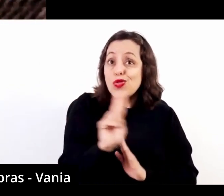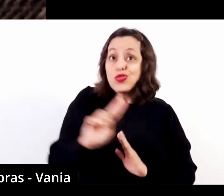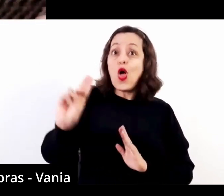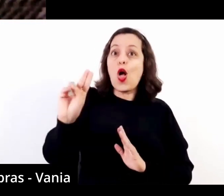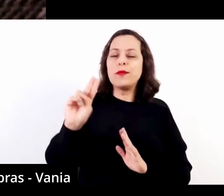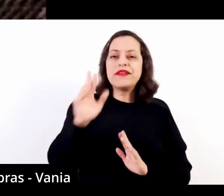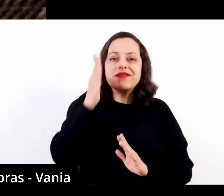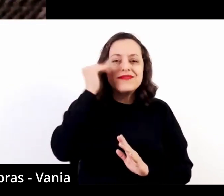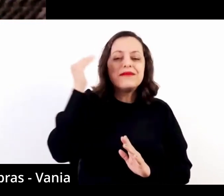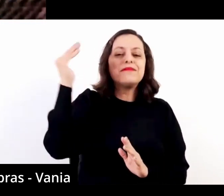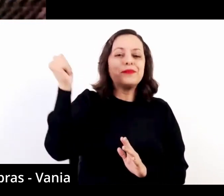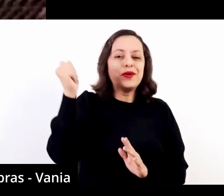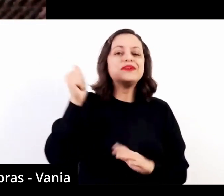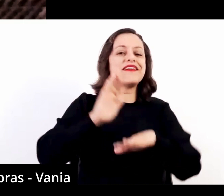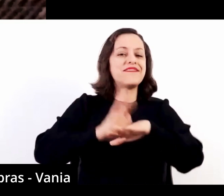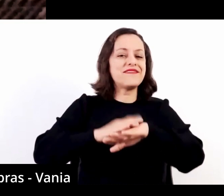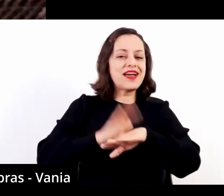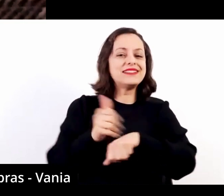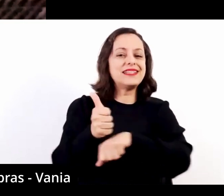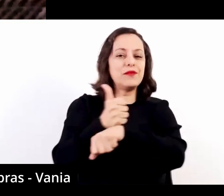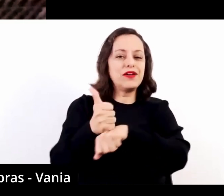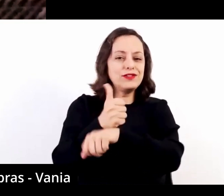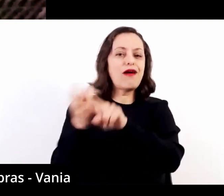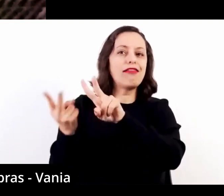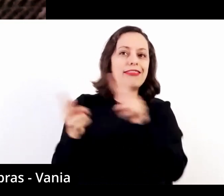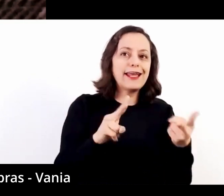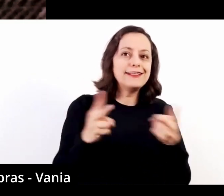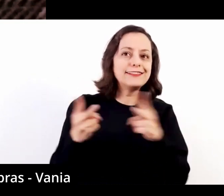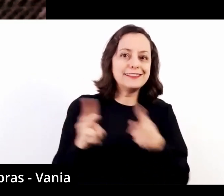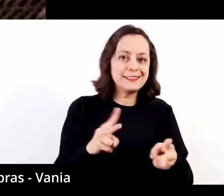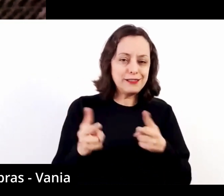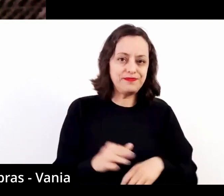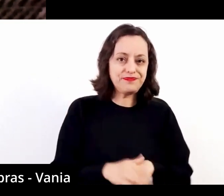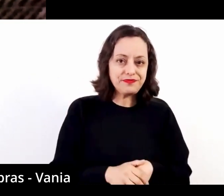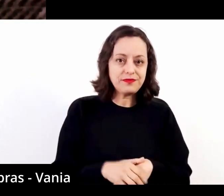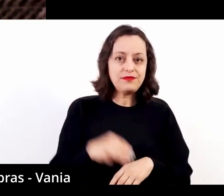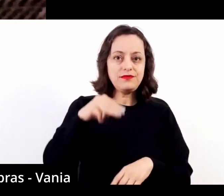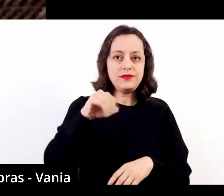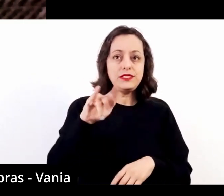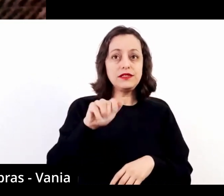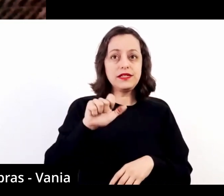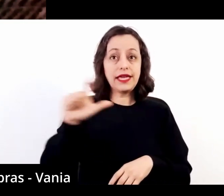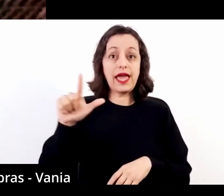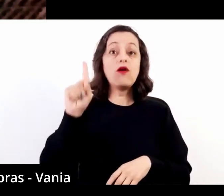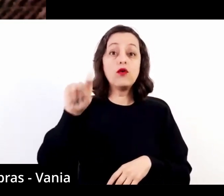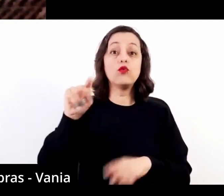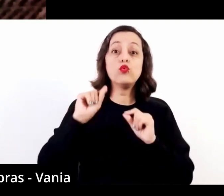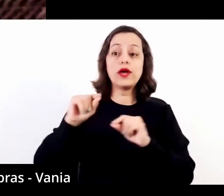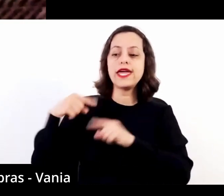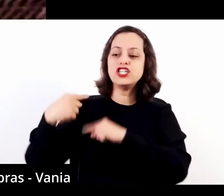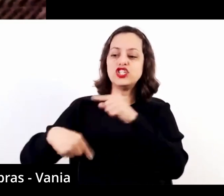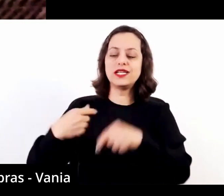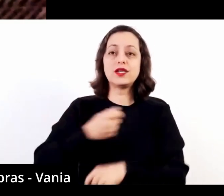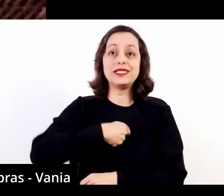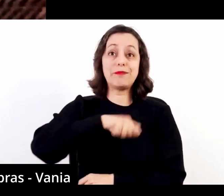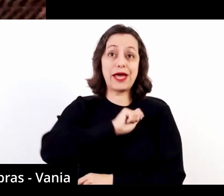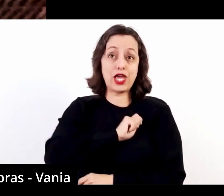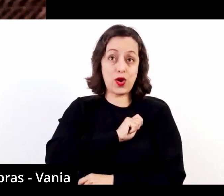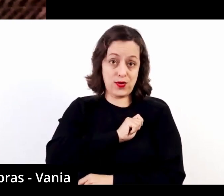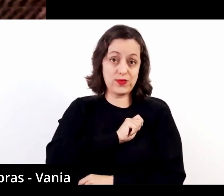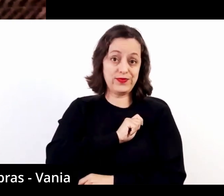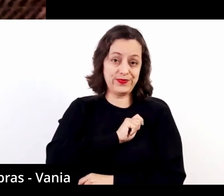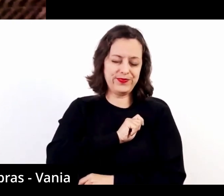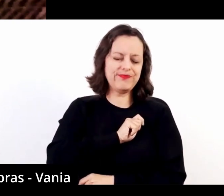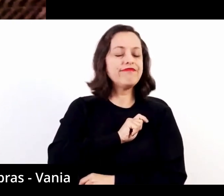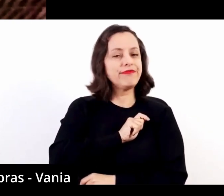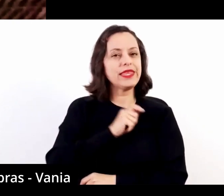representativos e destacados em seu tempo. Miguel Llobet pertence à geração espanhola, que a gente pode colocar ali numa